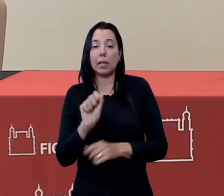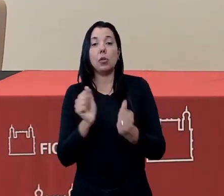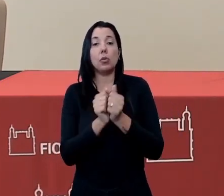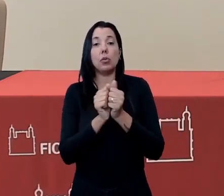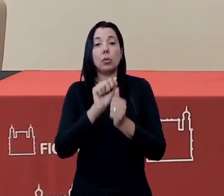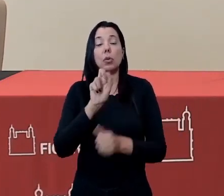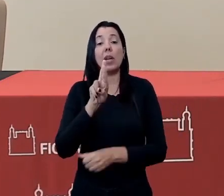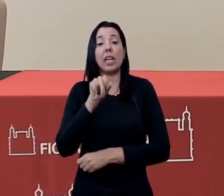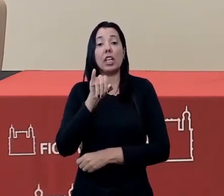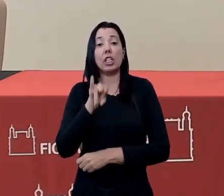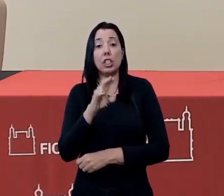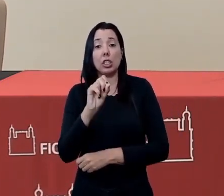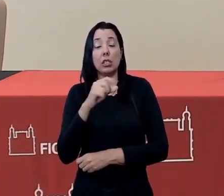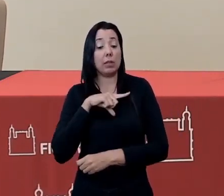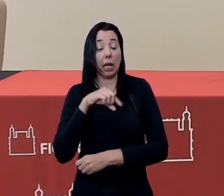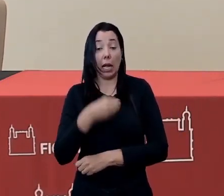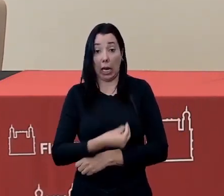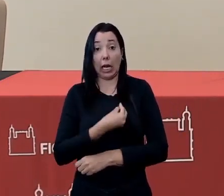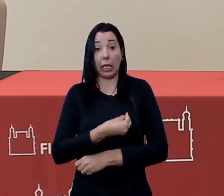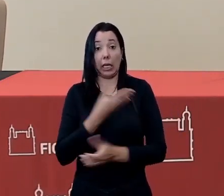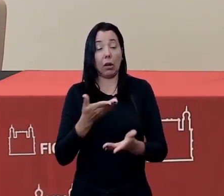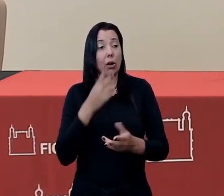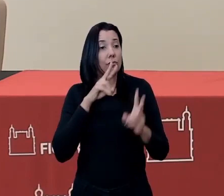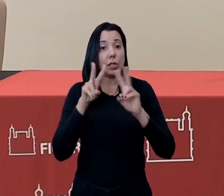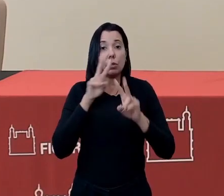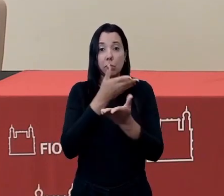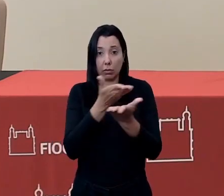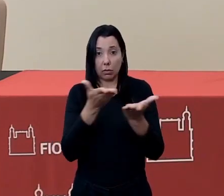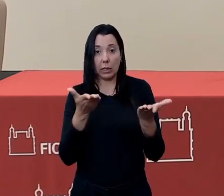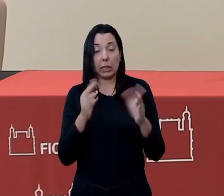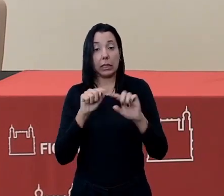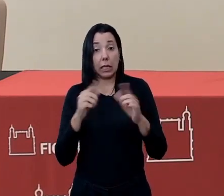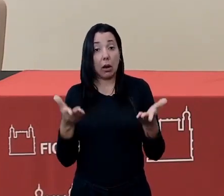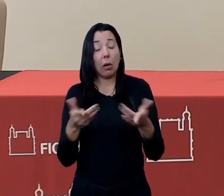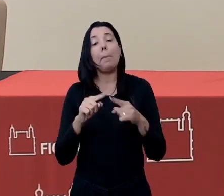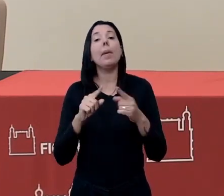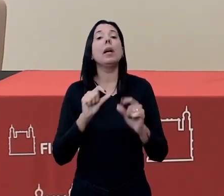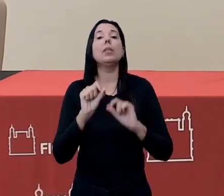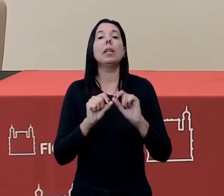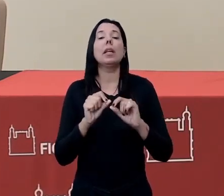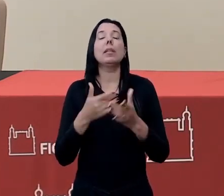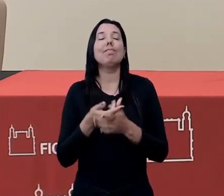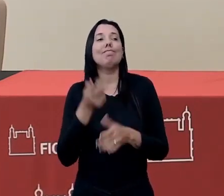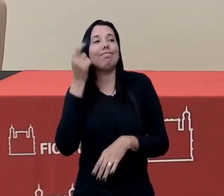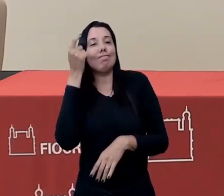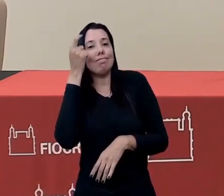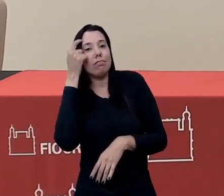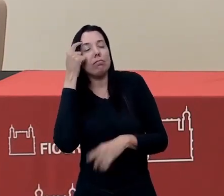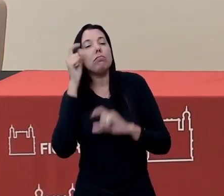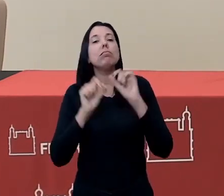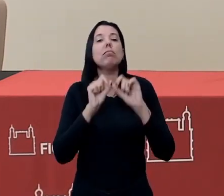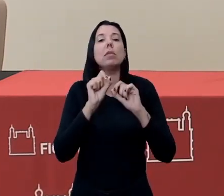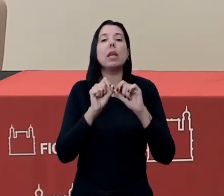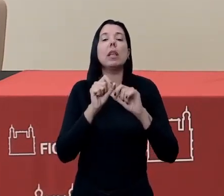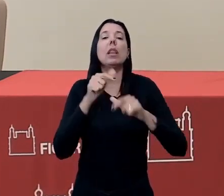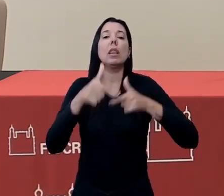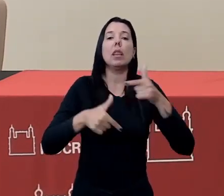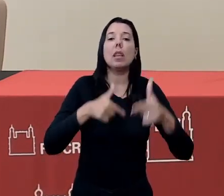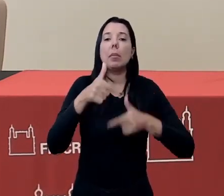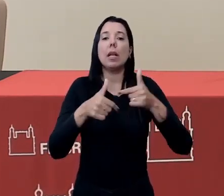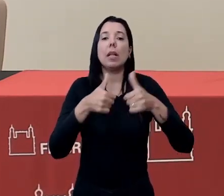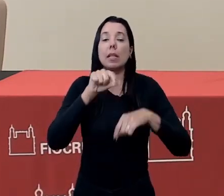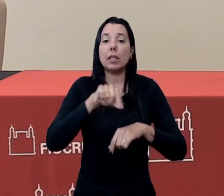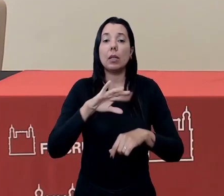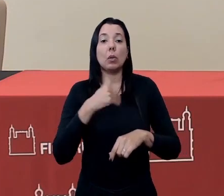Regina, que não está aqui visível para vocês, mas nessa linha vem trabalhando,